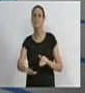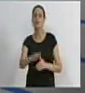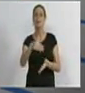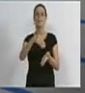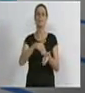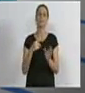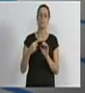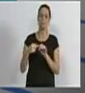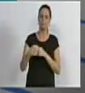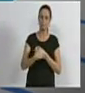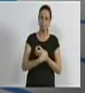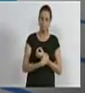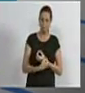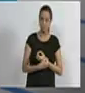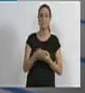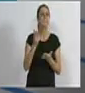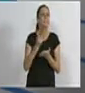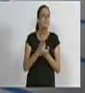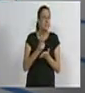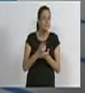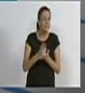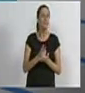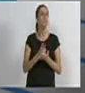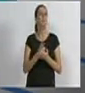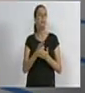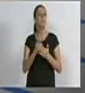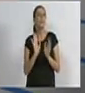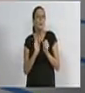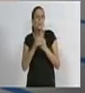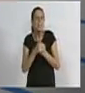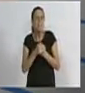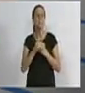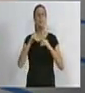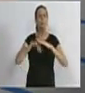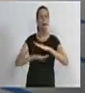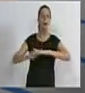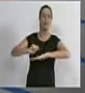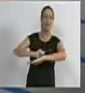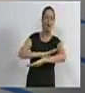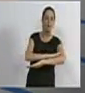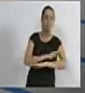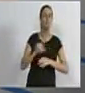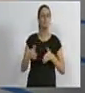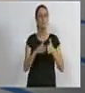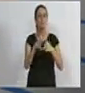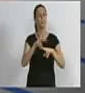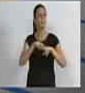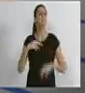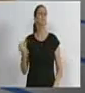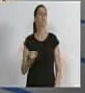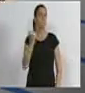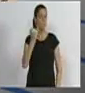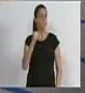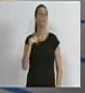cidades, escondidos embaixo de ruas asfaltadas existem esses reservatórios. Por isso é tão importante